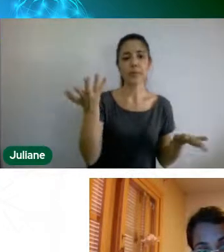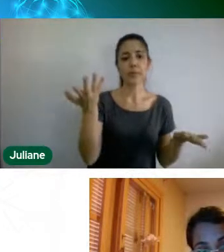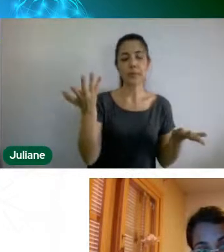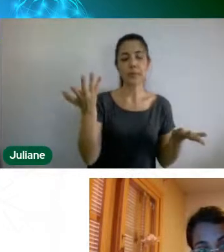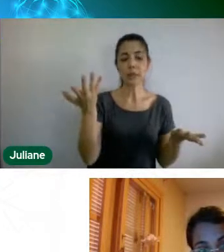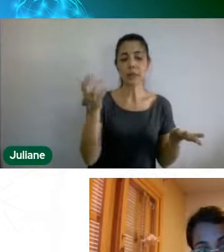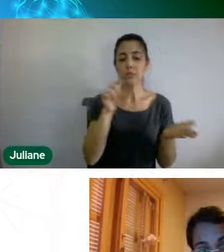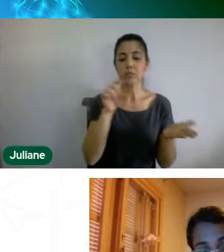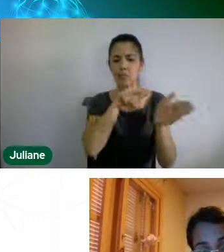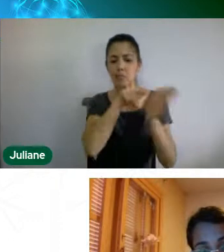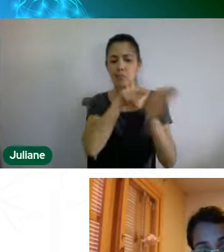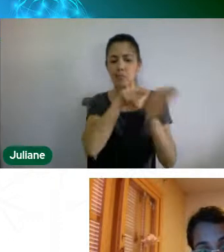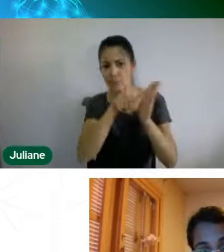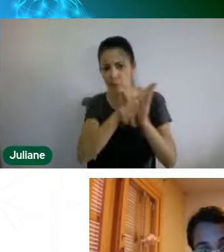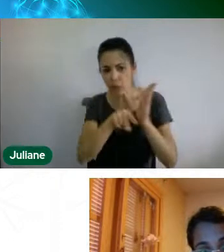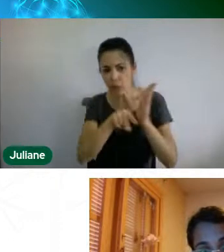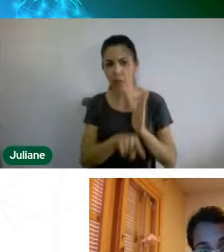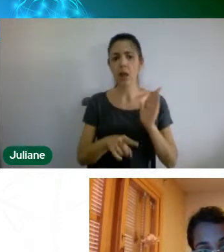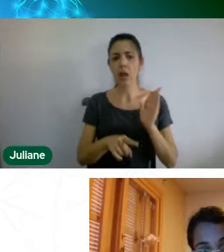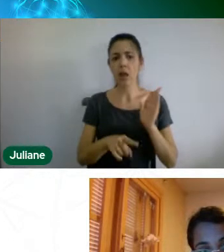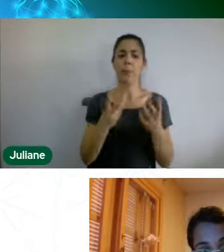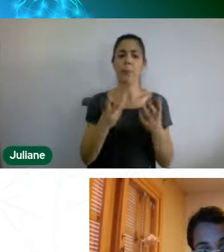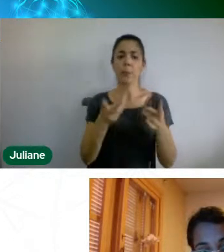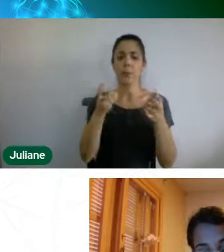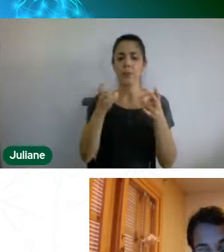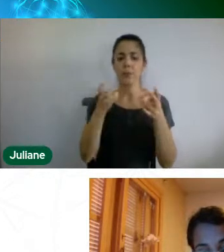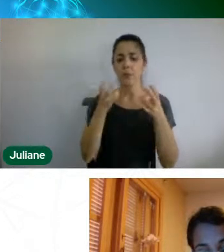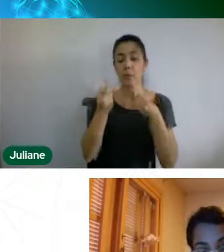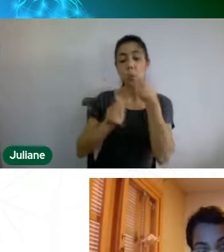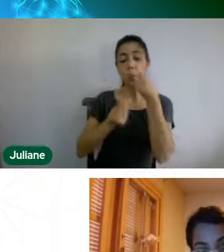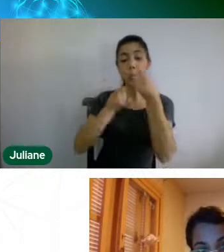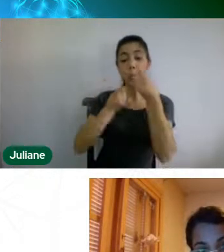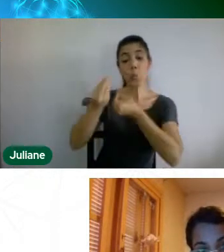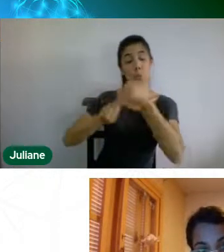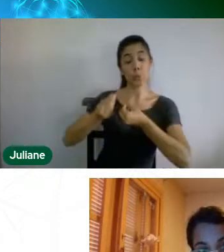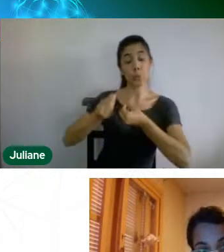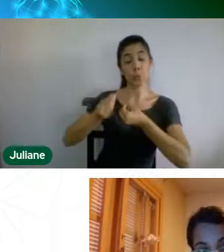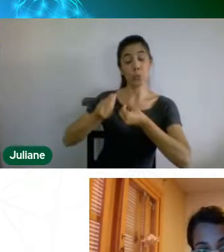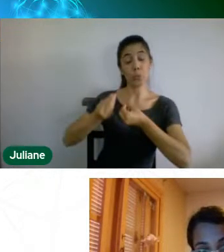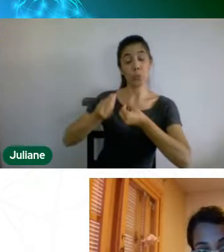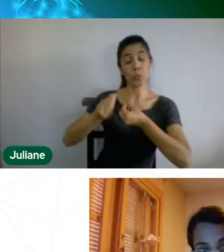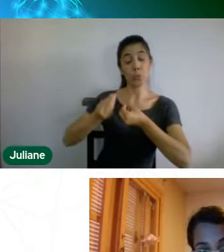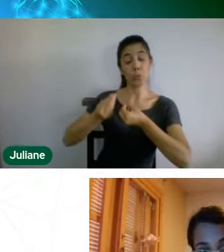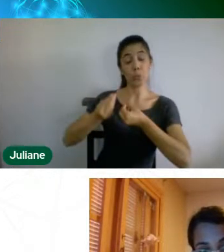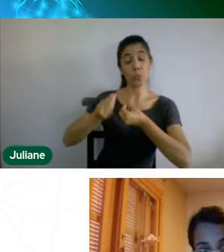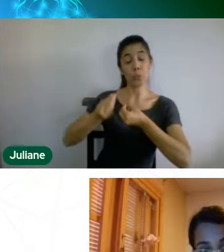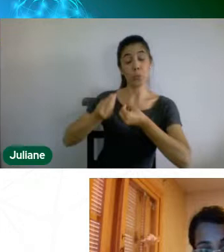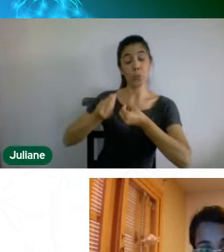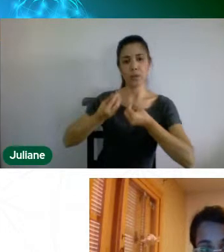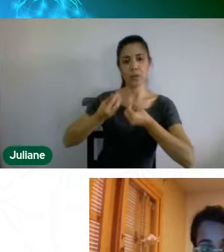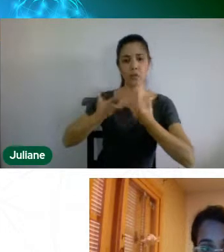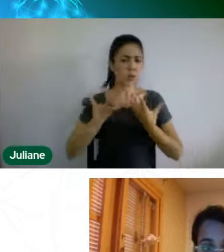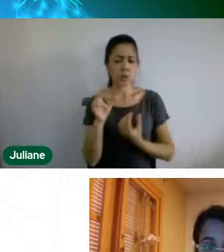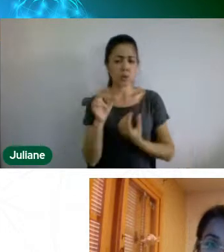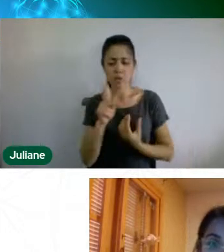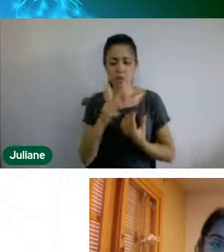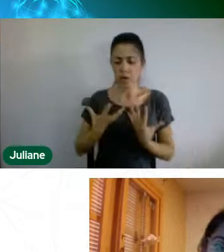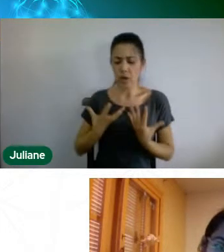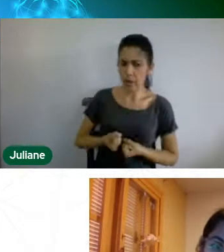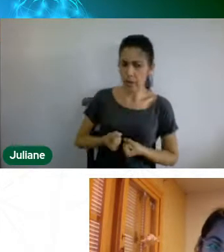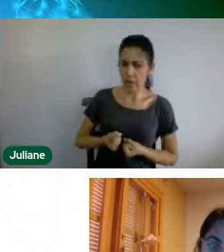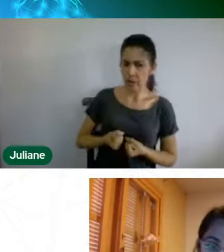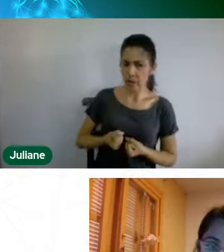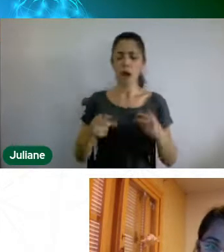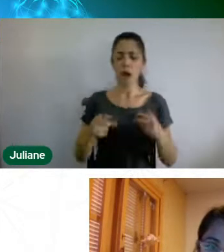realmente trouxe de um avanço nessa questão de aceitabilidade dos alunos, dos professores, esse tema, acho